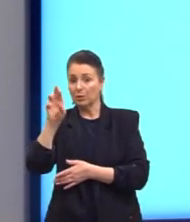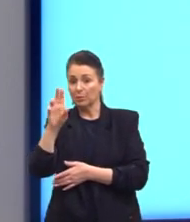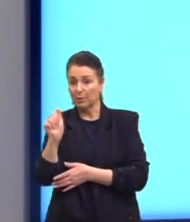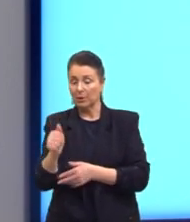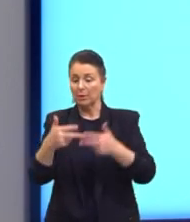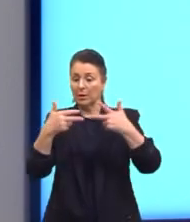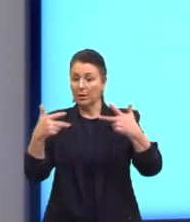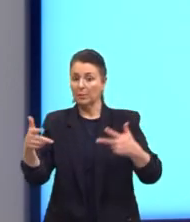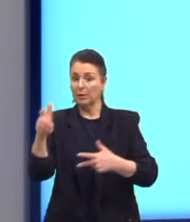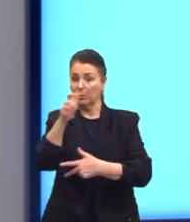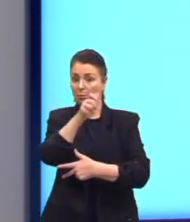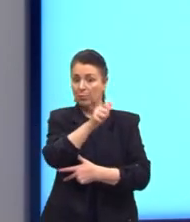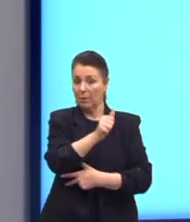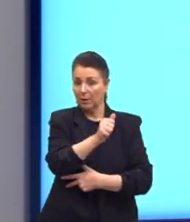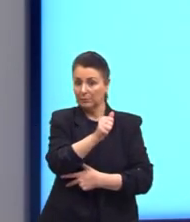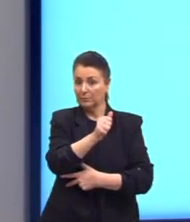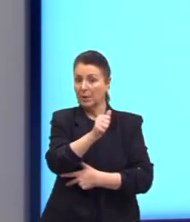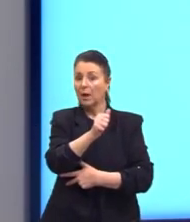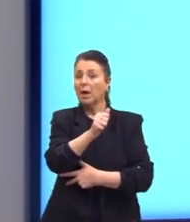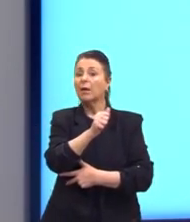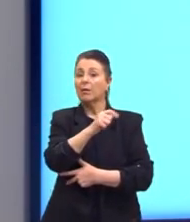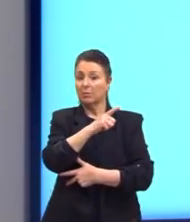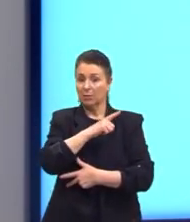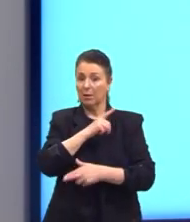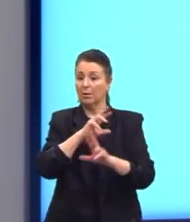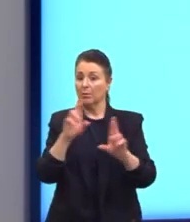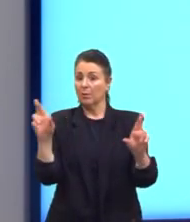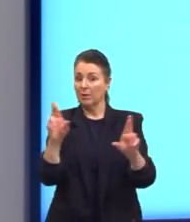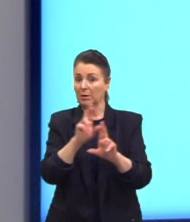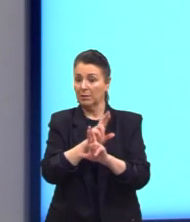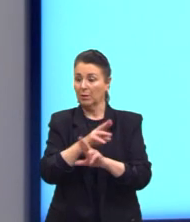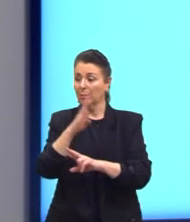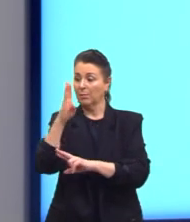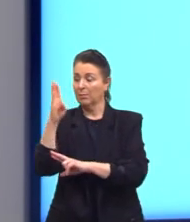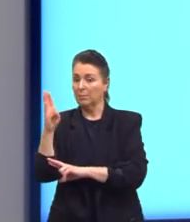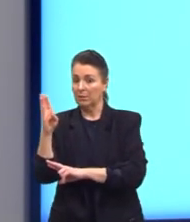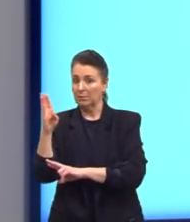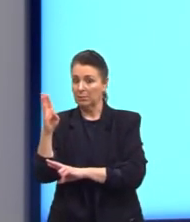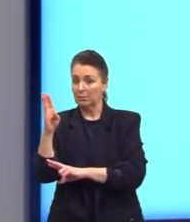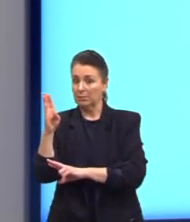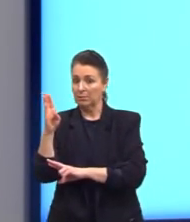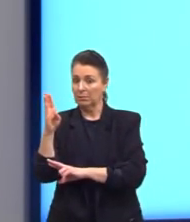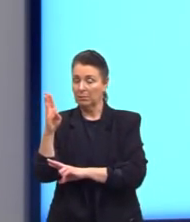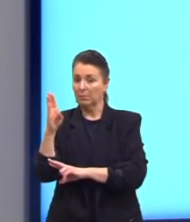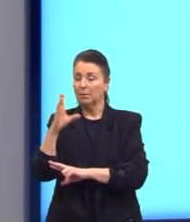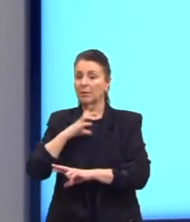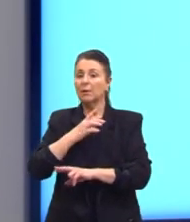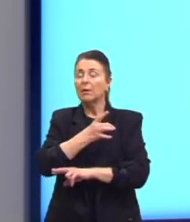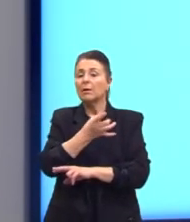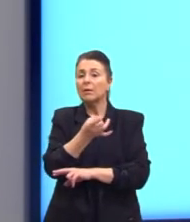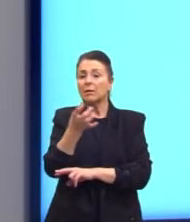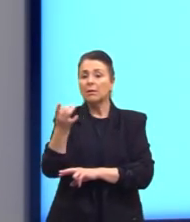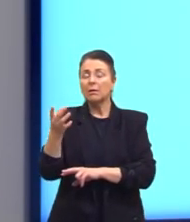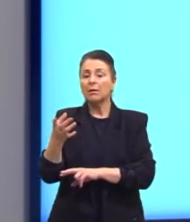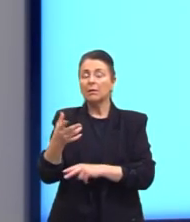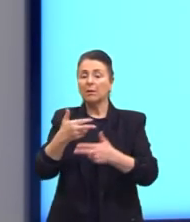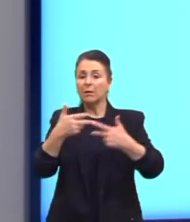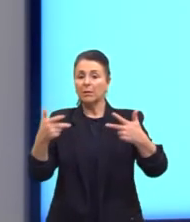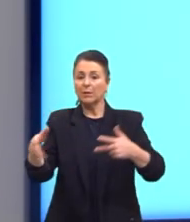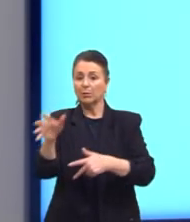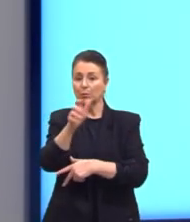A possui um elemento ali, a relação em B, sendo que cada elemento de A, né,